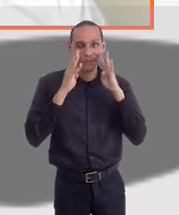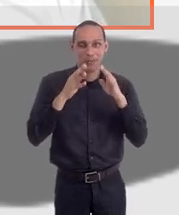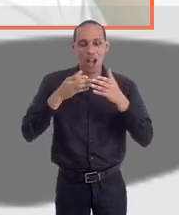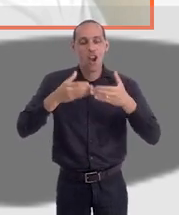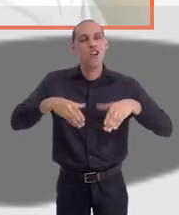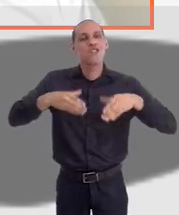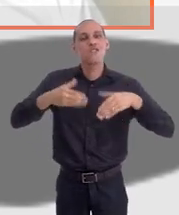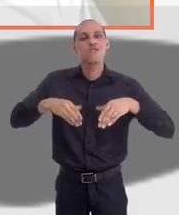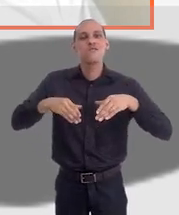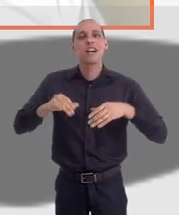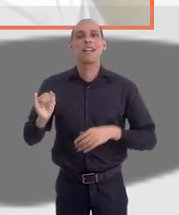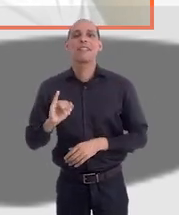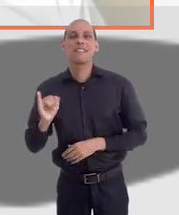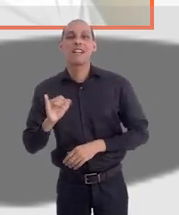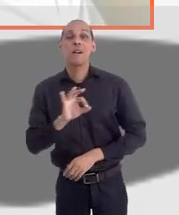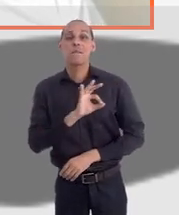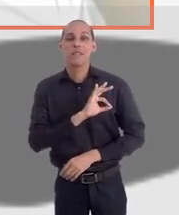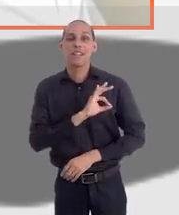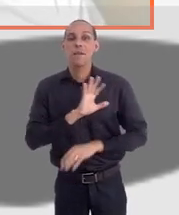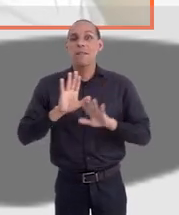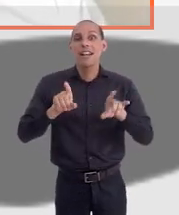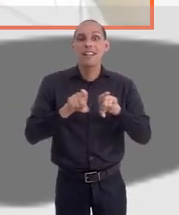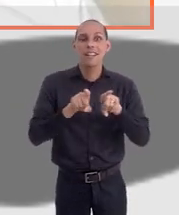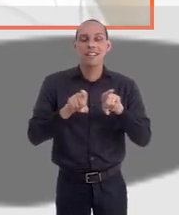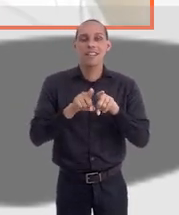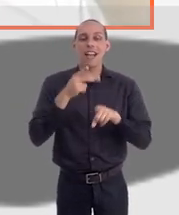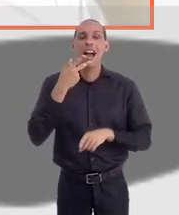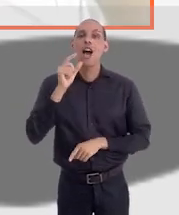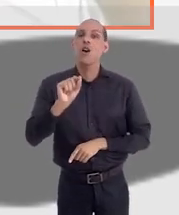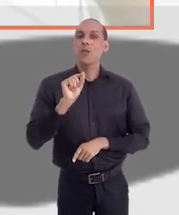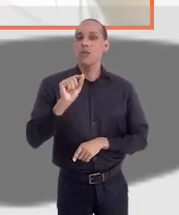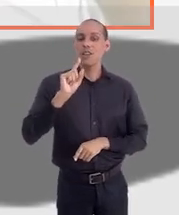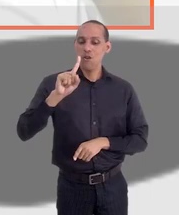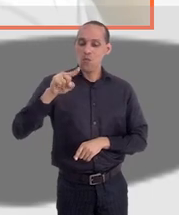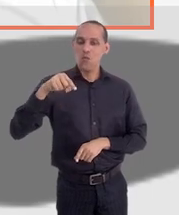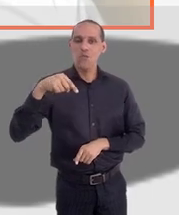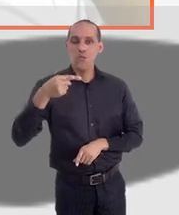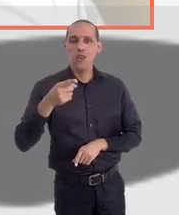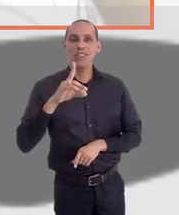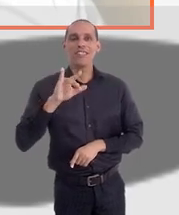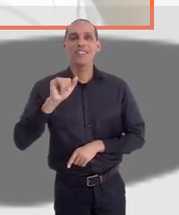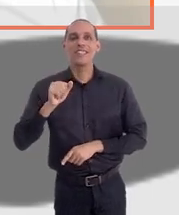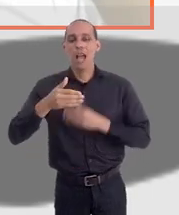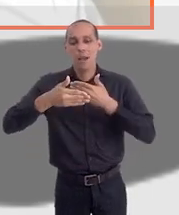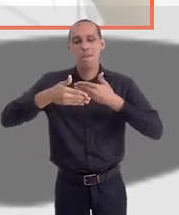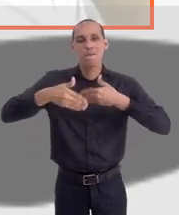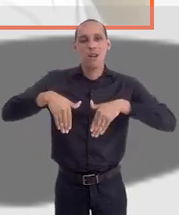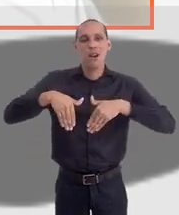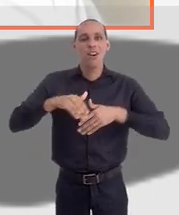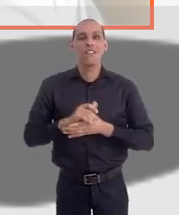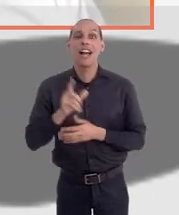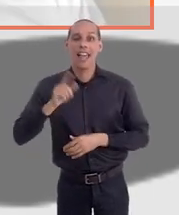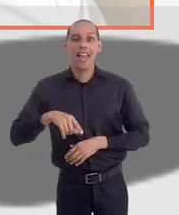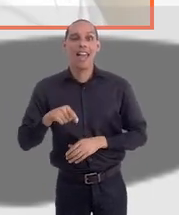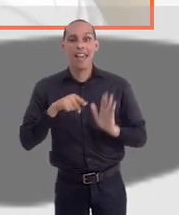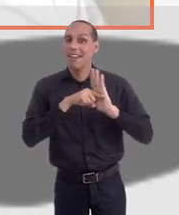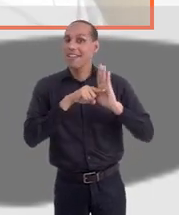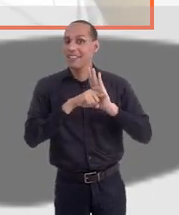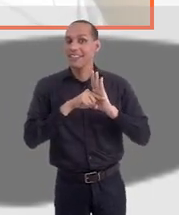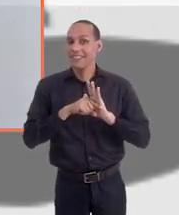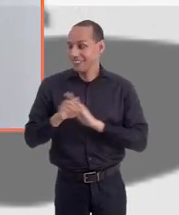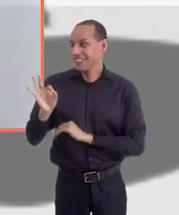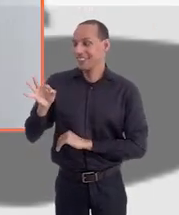concurso para inspetor da Polícia Civil, mas vamos falar sobre o próximo dia de prova, que é para investigador,